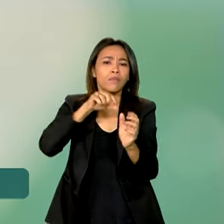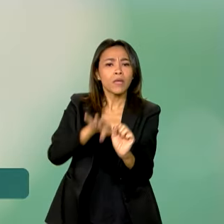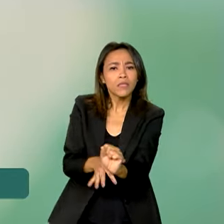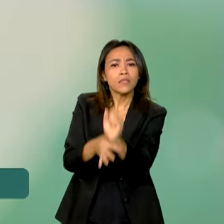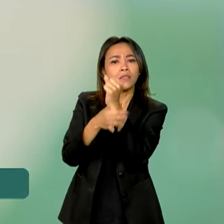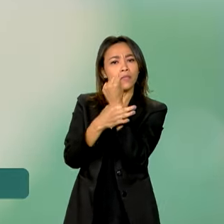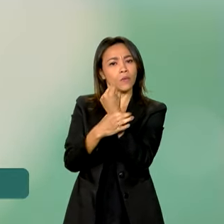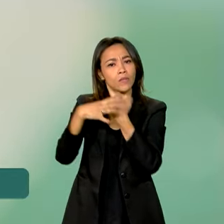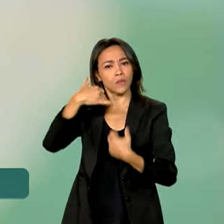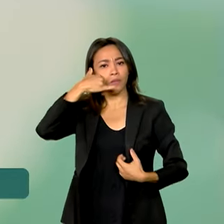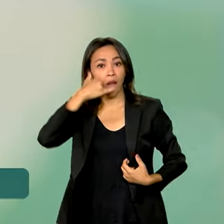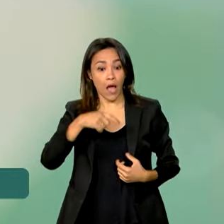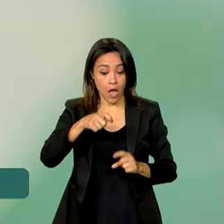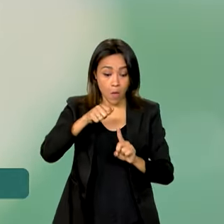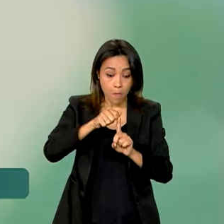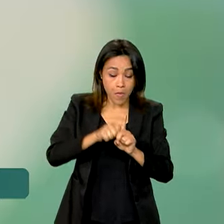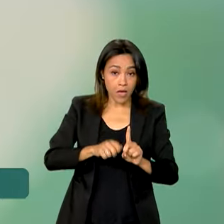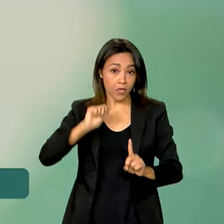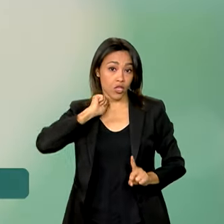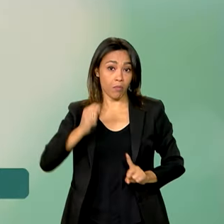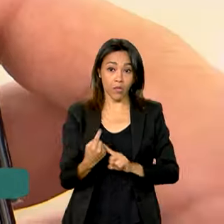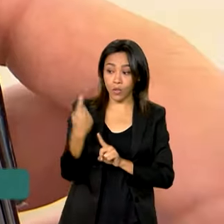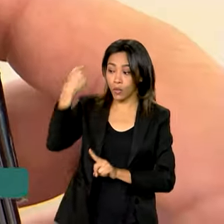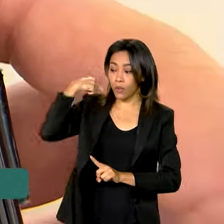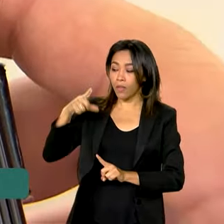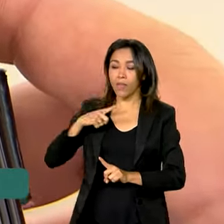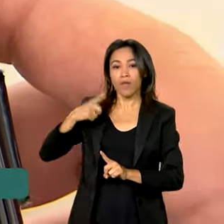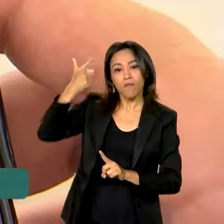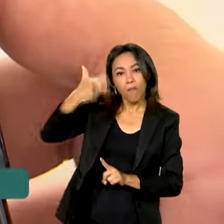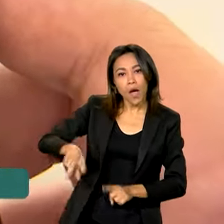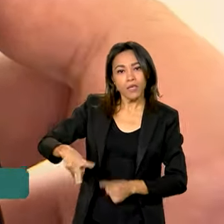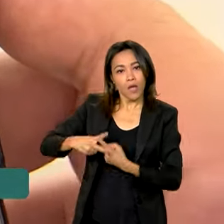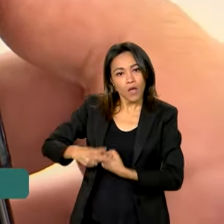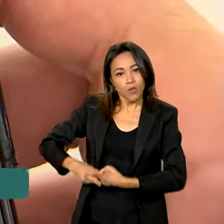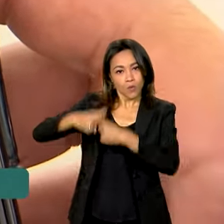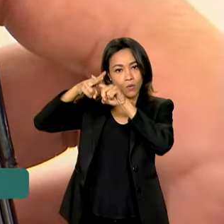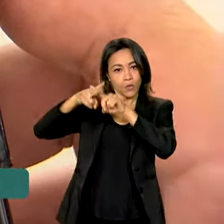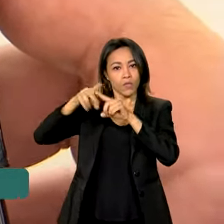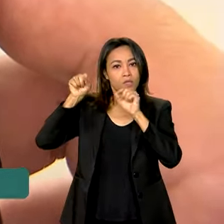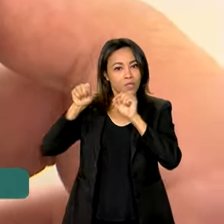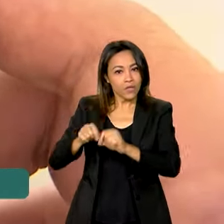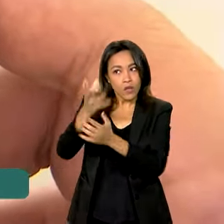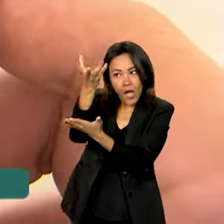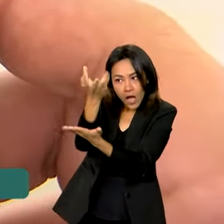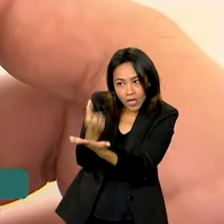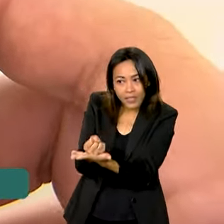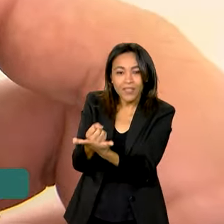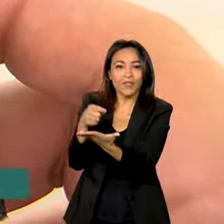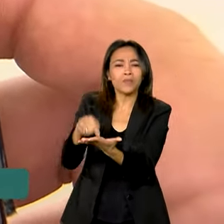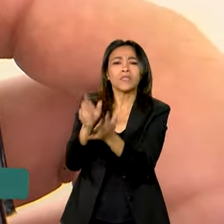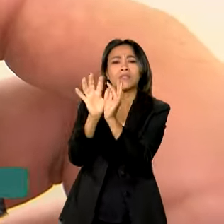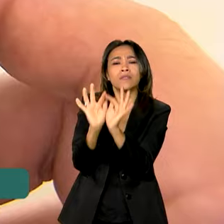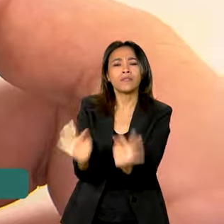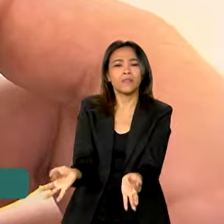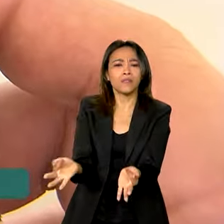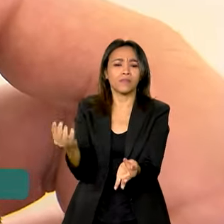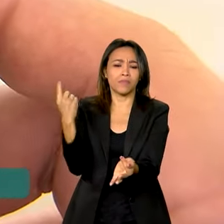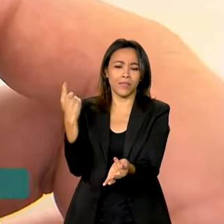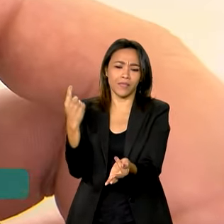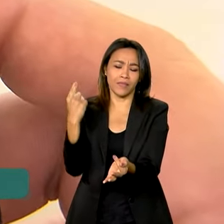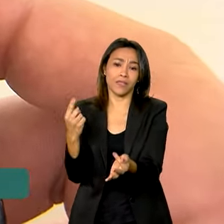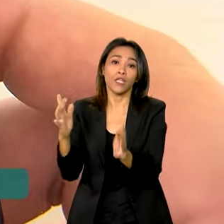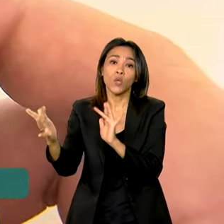deste ano, a ferramenta foi atualizada, tornando o processo de registro mais simples e as